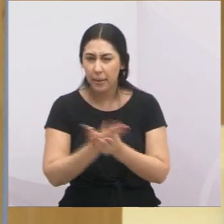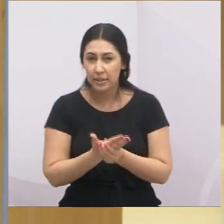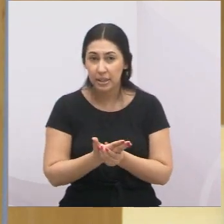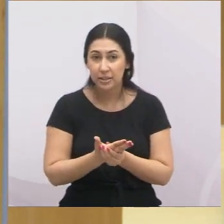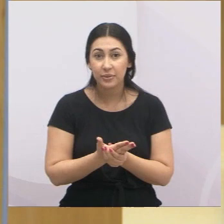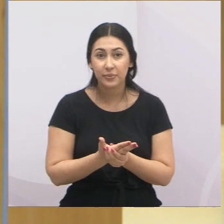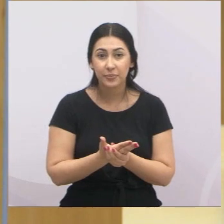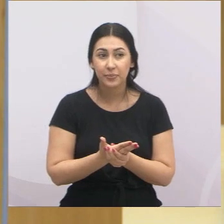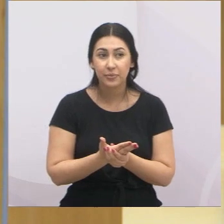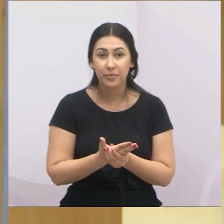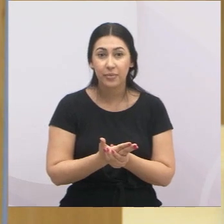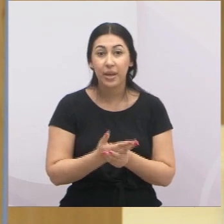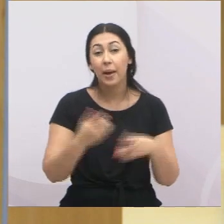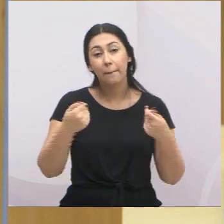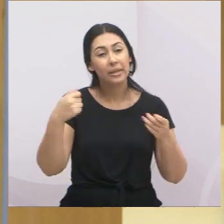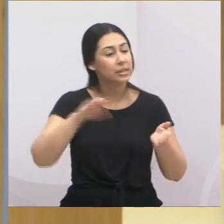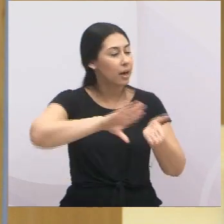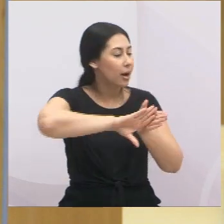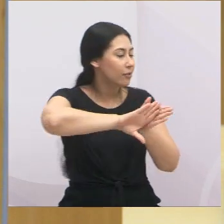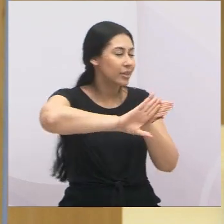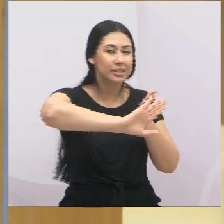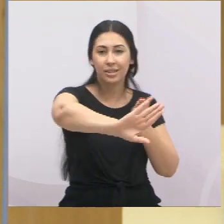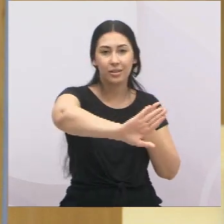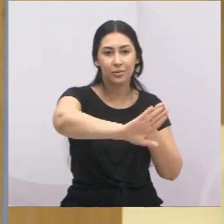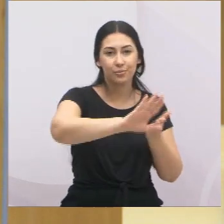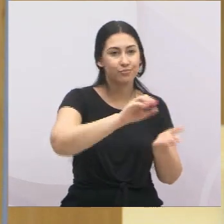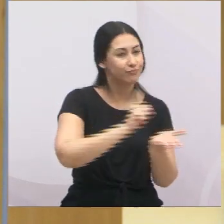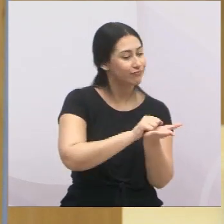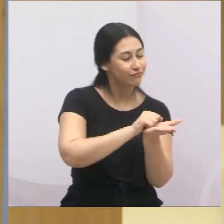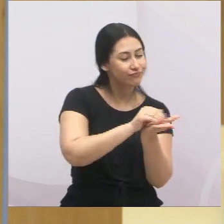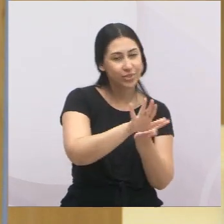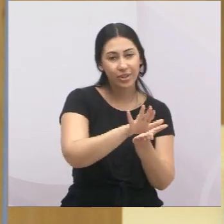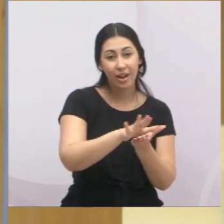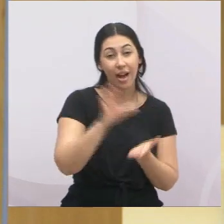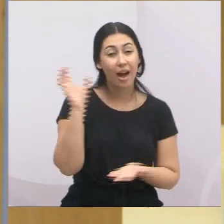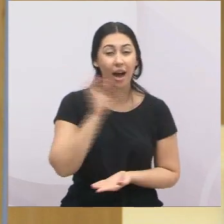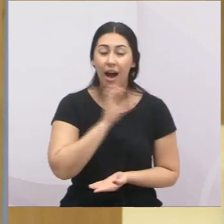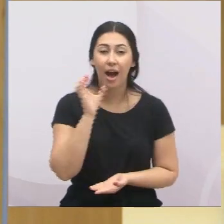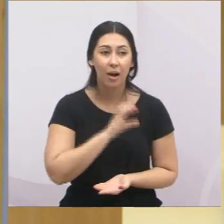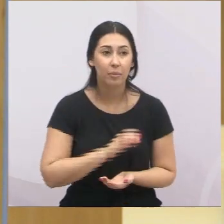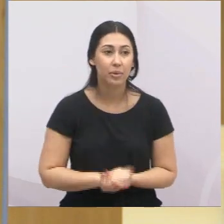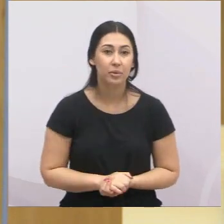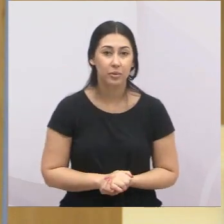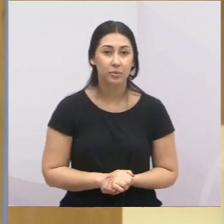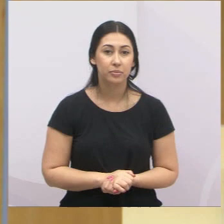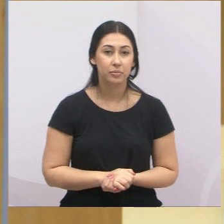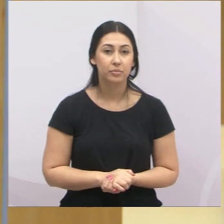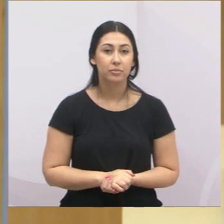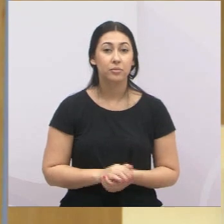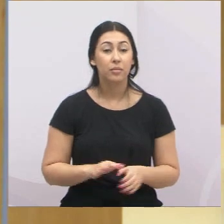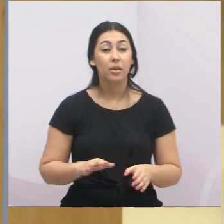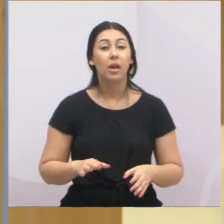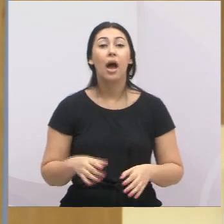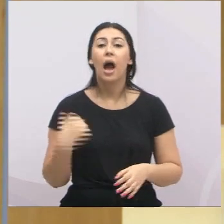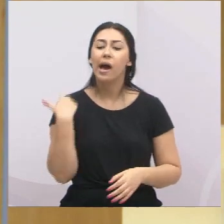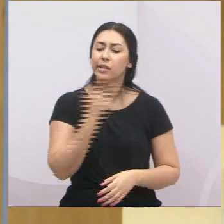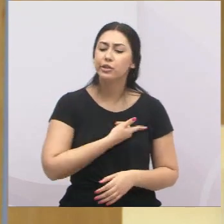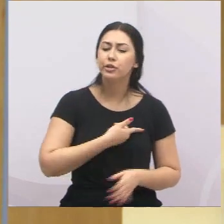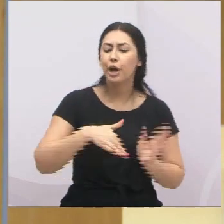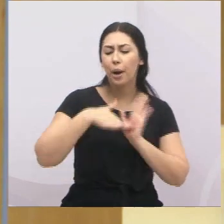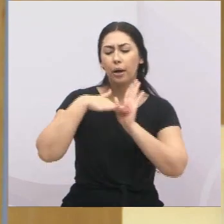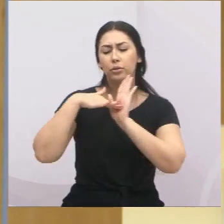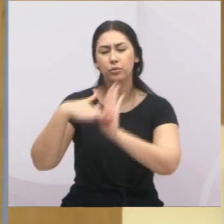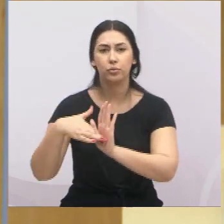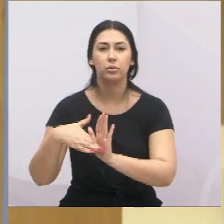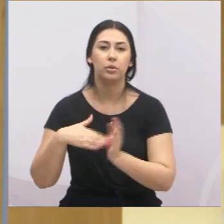ter que ser exonerados imediatamente. É assim que você deixa um legado para a sua cidade, é assim que você